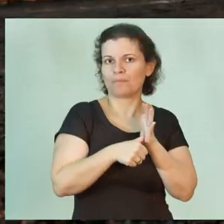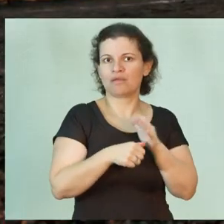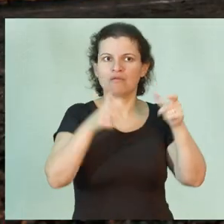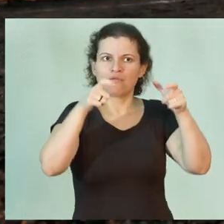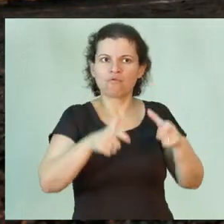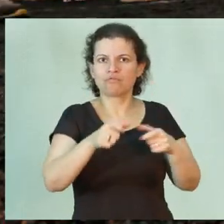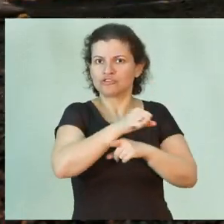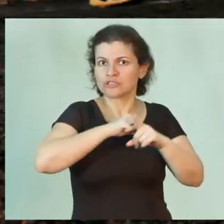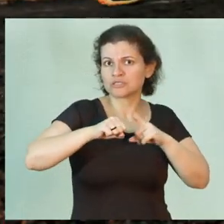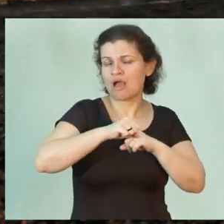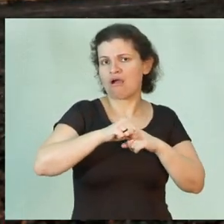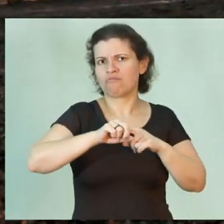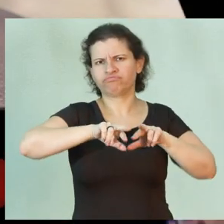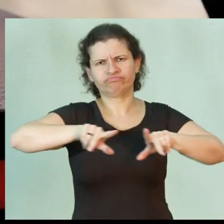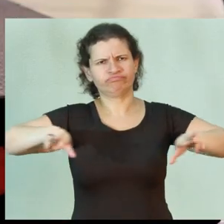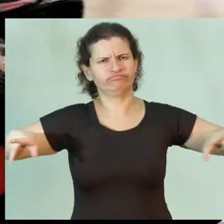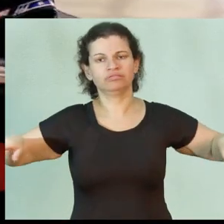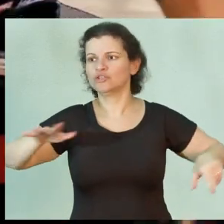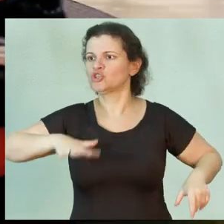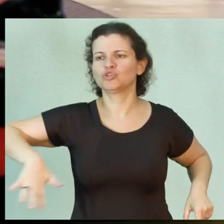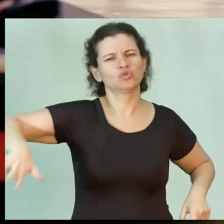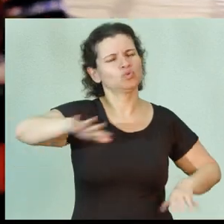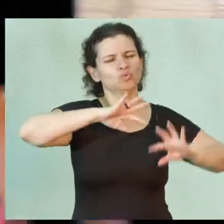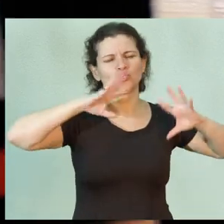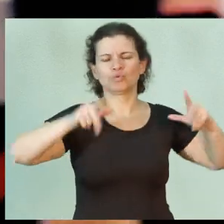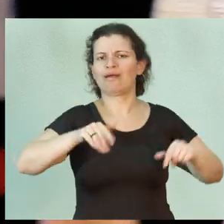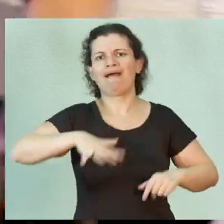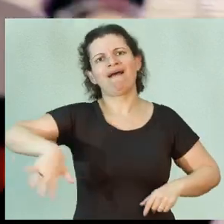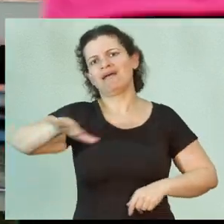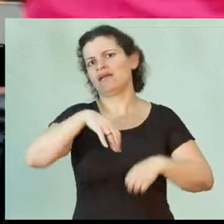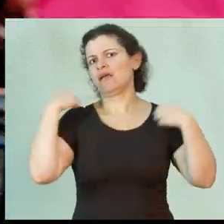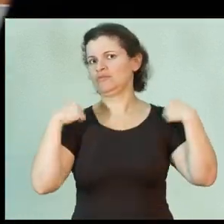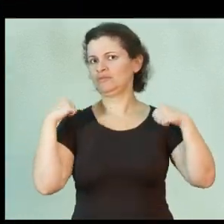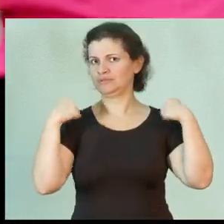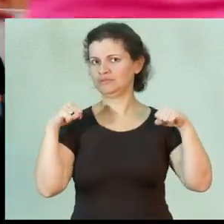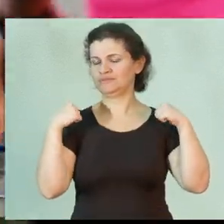entidades sociais, praticamente todas as áreas da educação física.